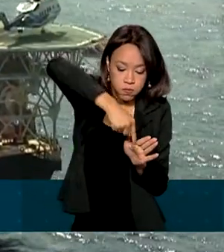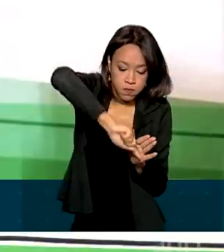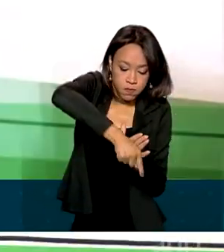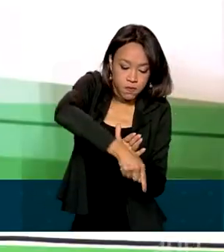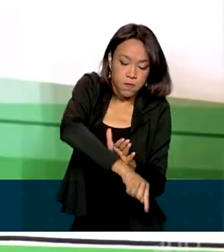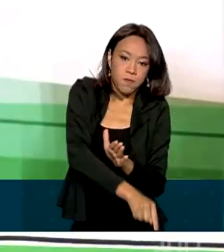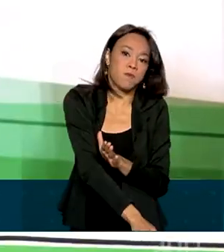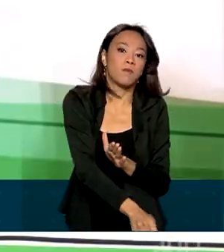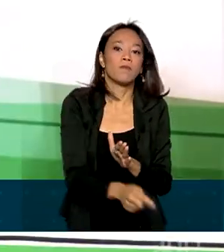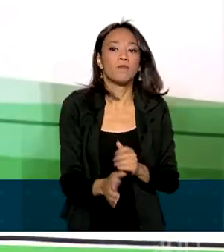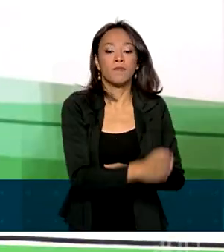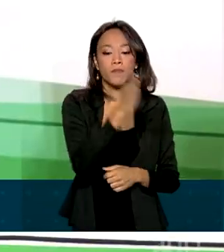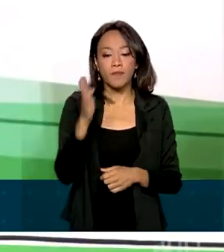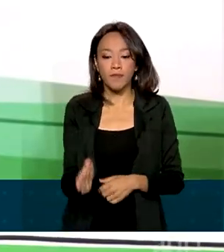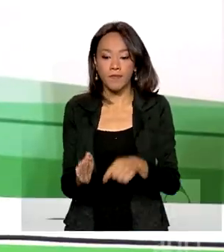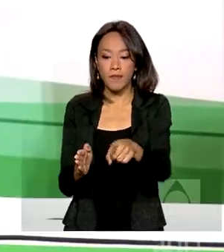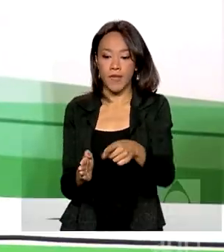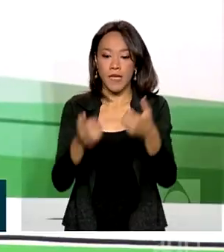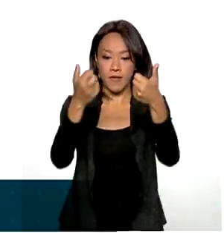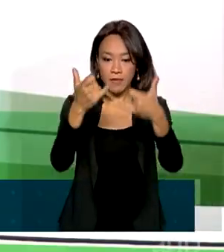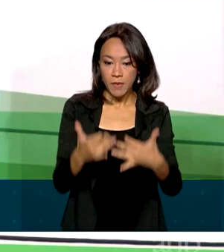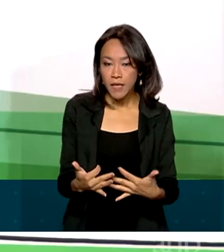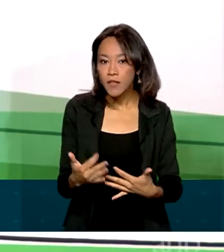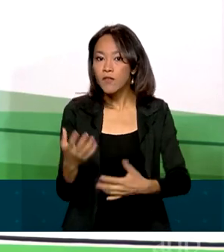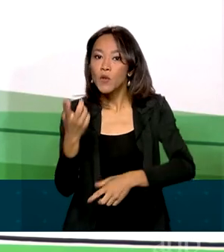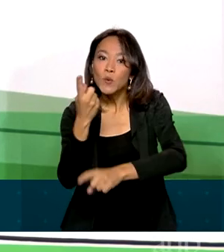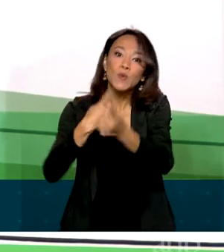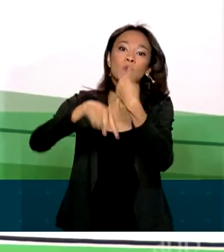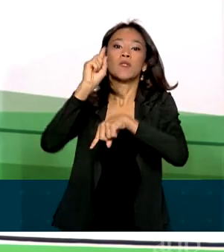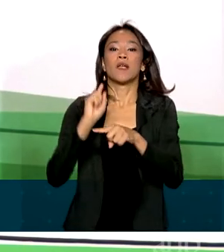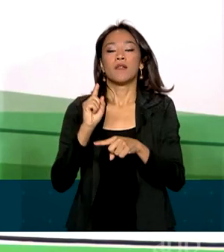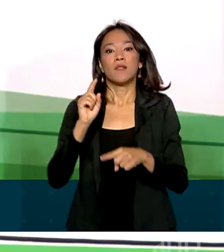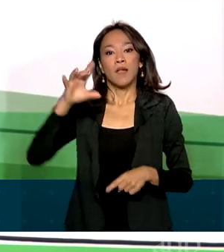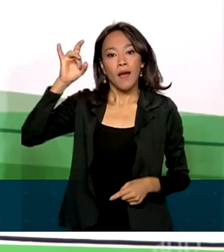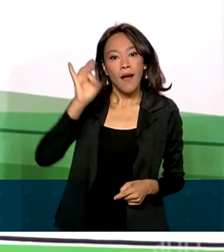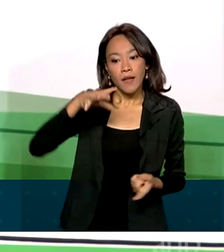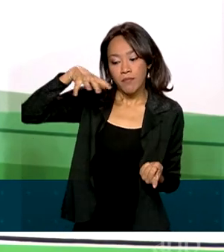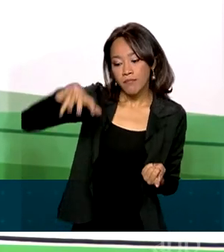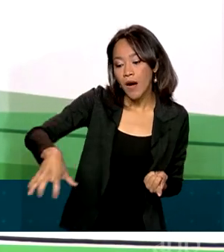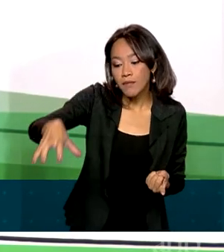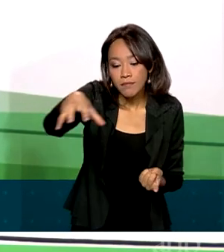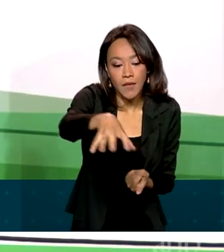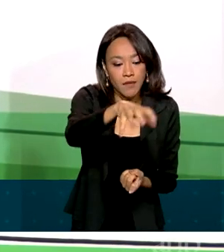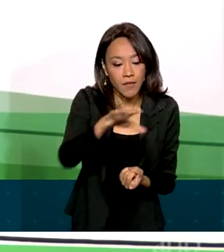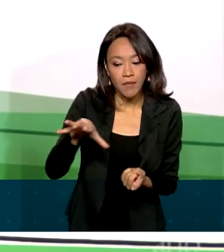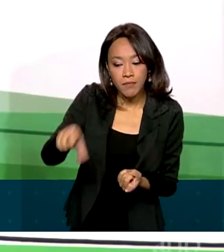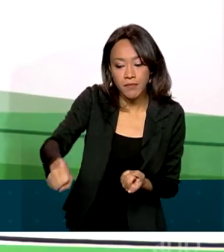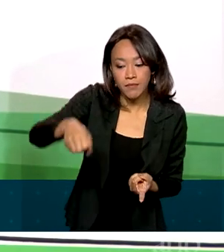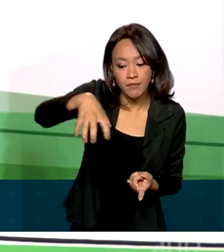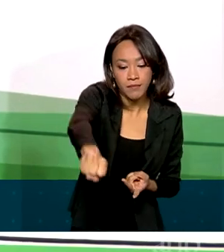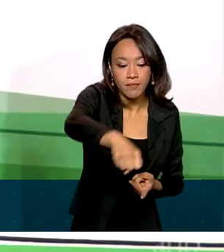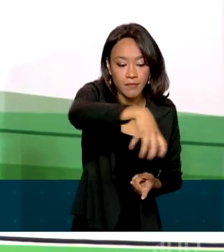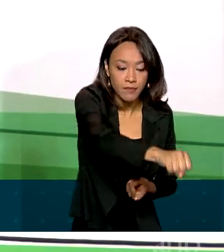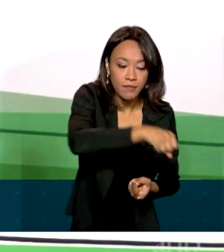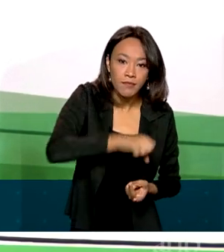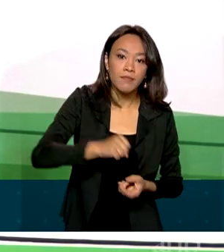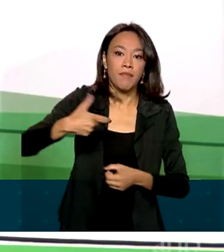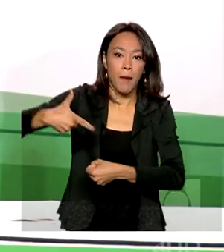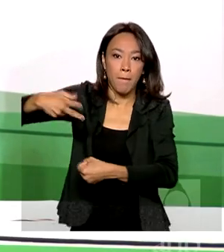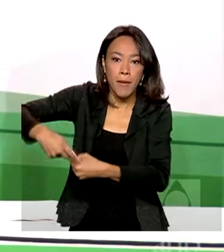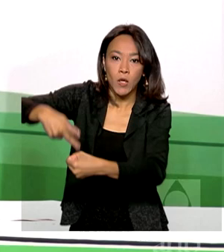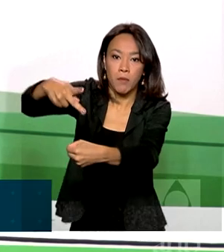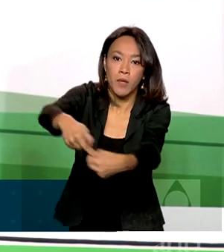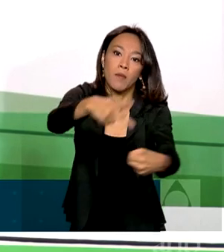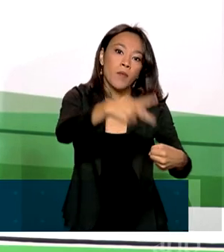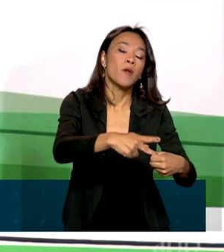Nós podemos afirmar que a rodada foi considerada um sucesso. Cada bloco arrematado em uma nova fronteira exploratória é uma grande vitória, pois além dos